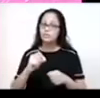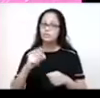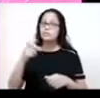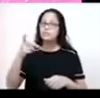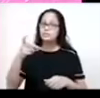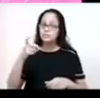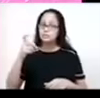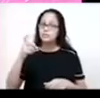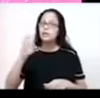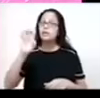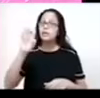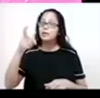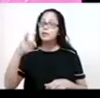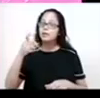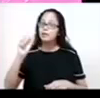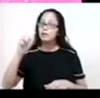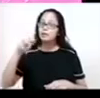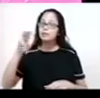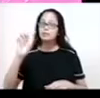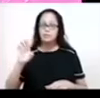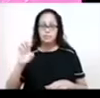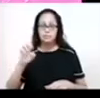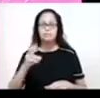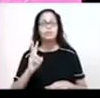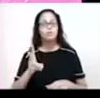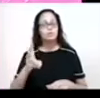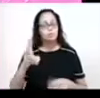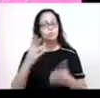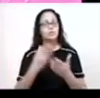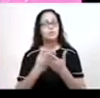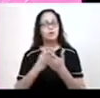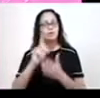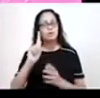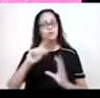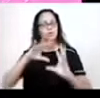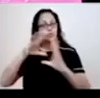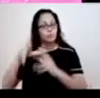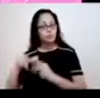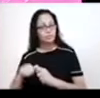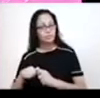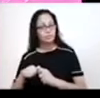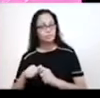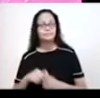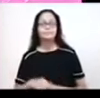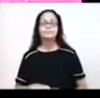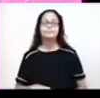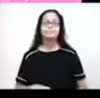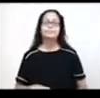câncer de mama. Então, é isso. Na sequência, a gente continua com a nossa aula de geografia. Certo?